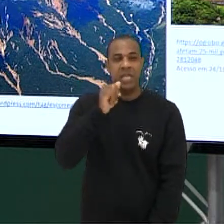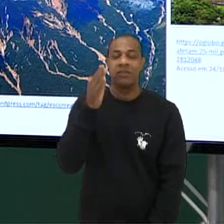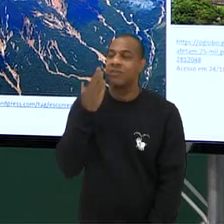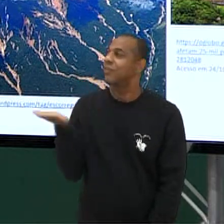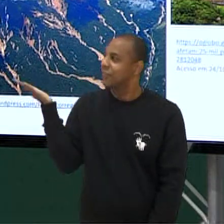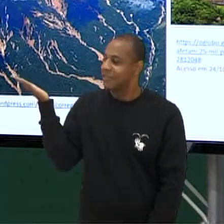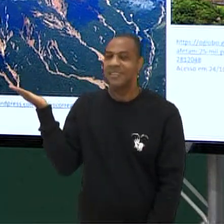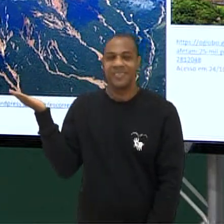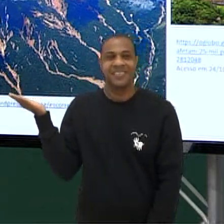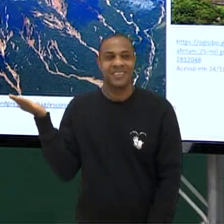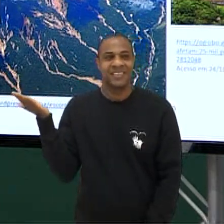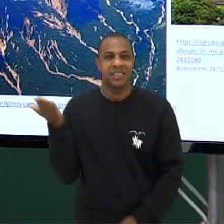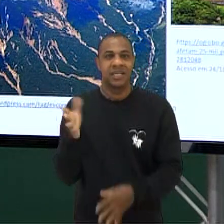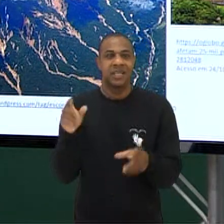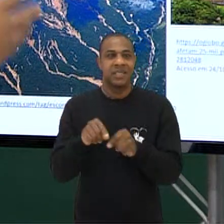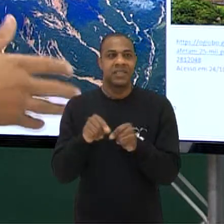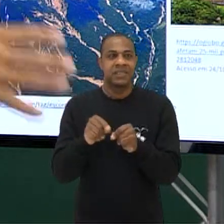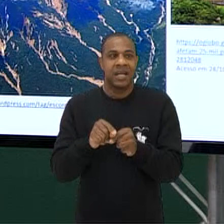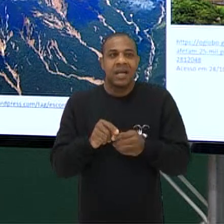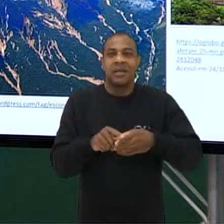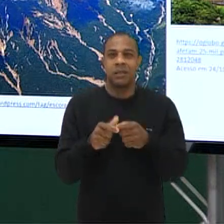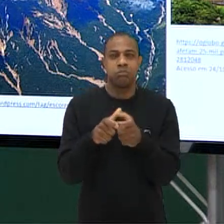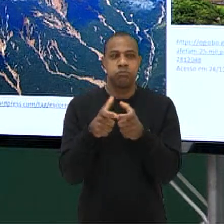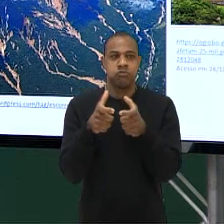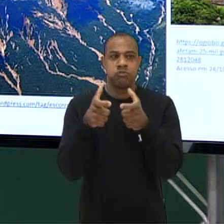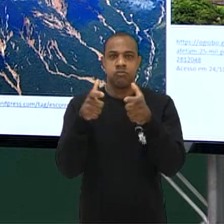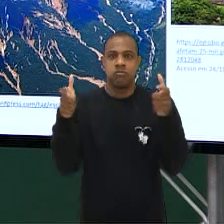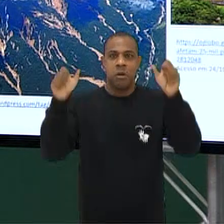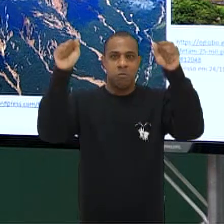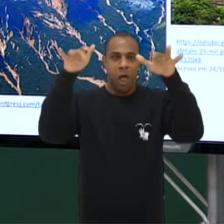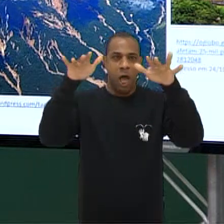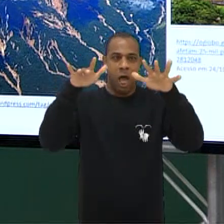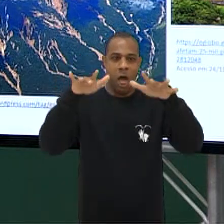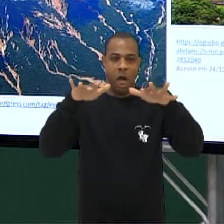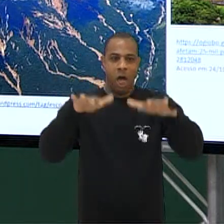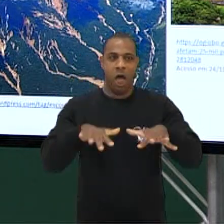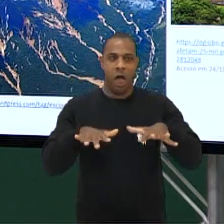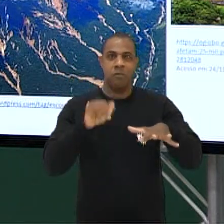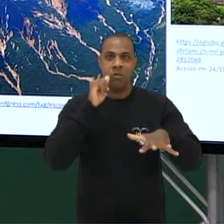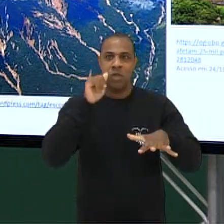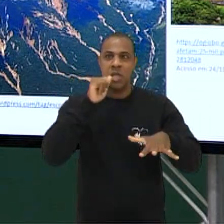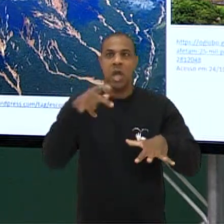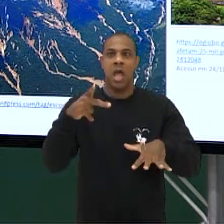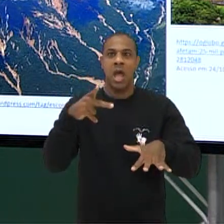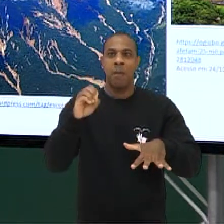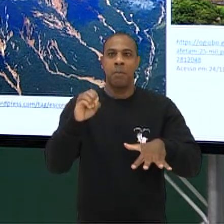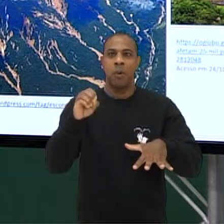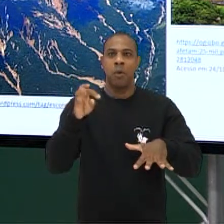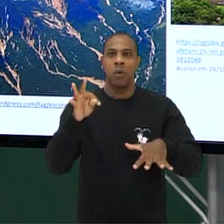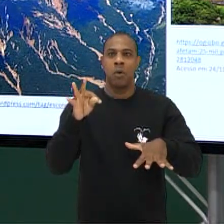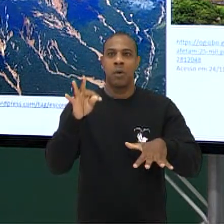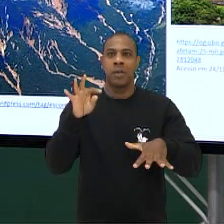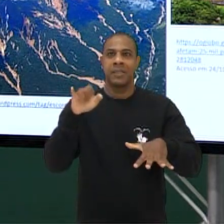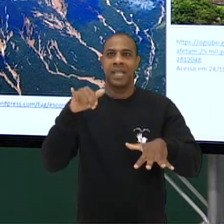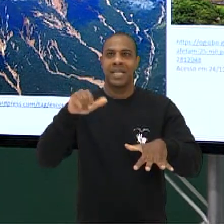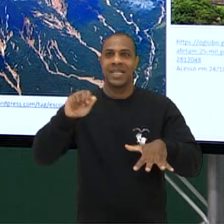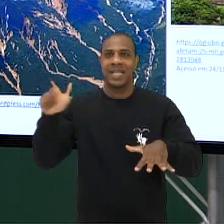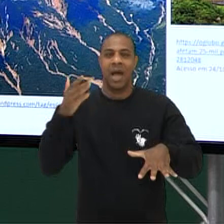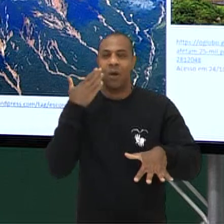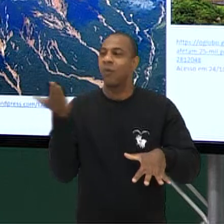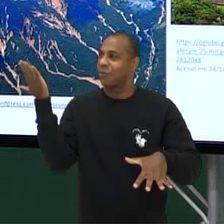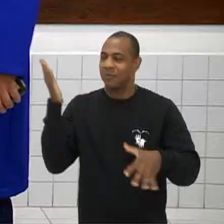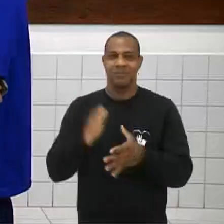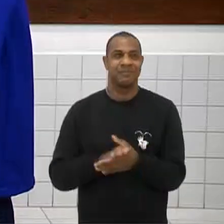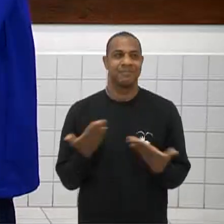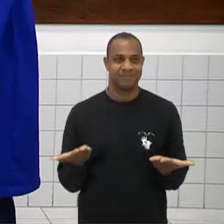Cara, sendo acumulada E isso aqui vai descendo de alguma maneira Uma forma de energia potencial, né? A galera sofreu bastante com queda de ponte e tudo